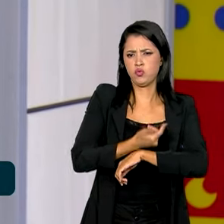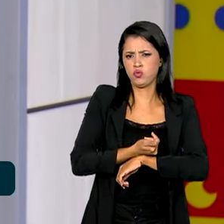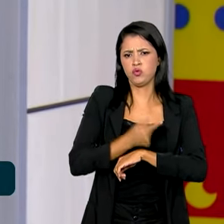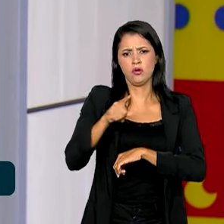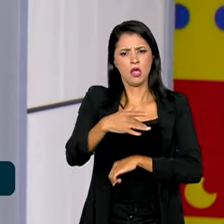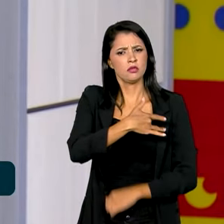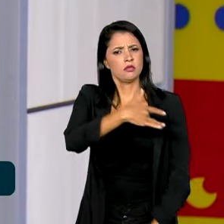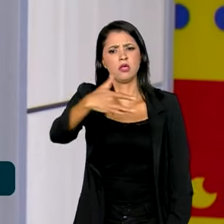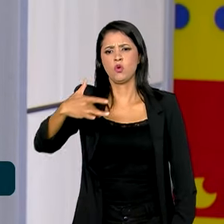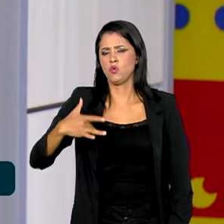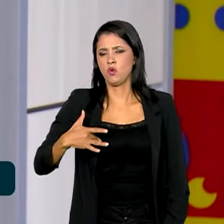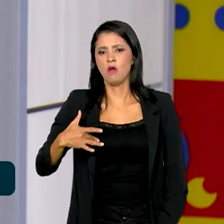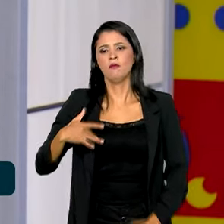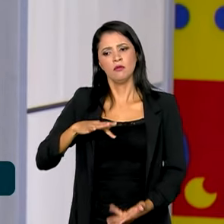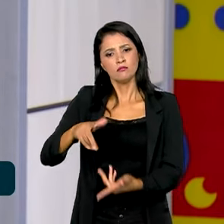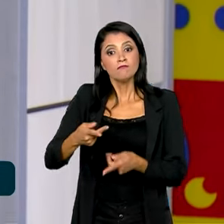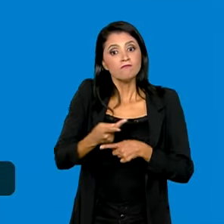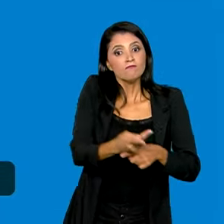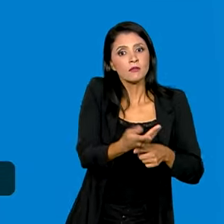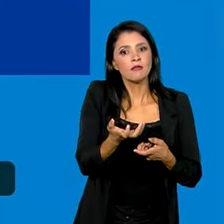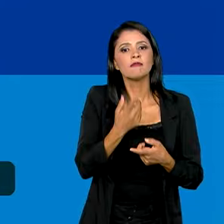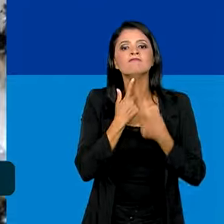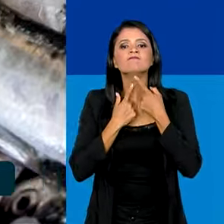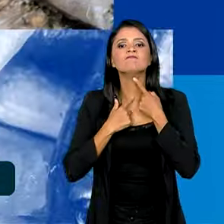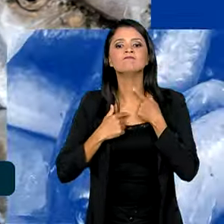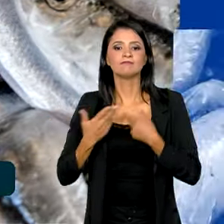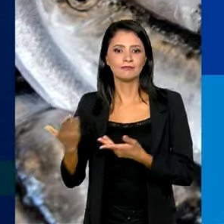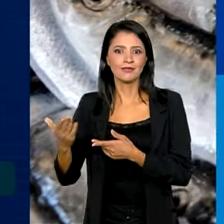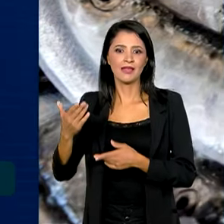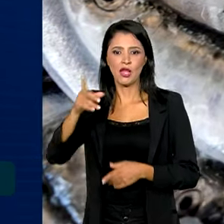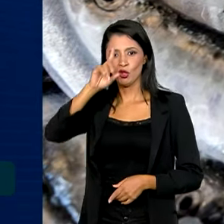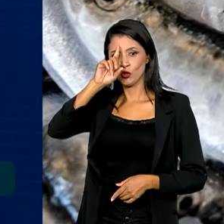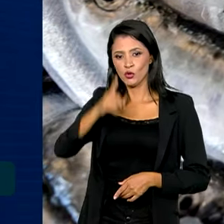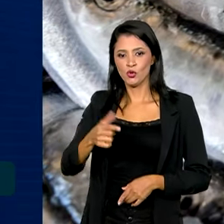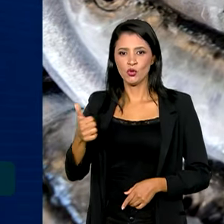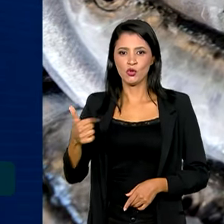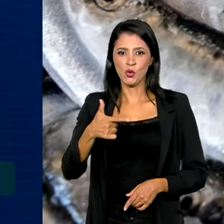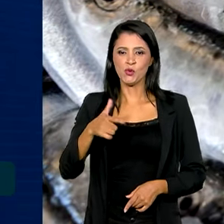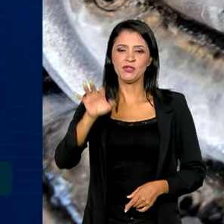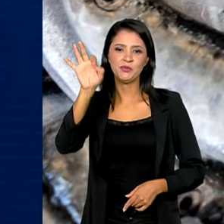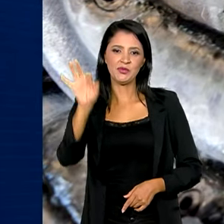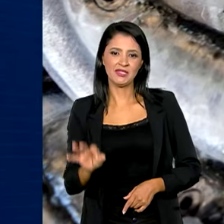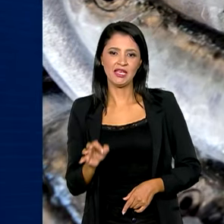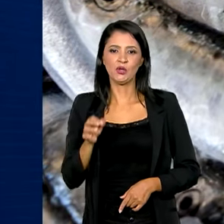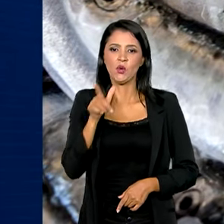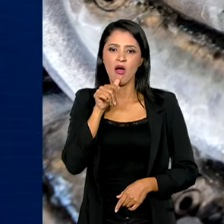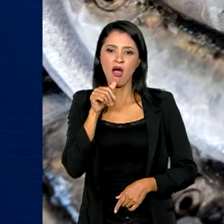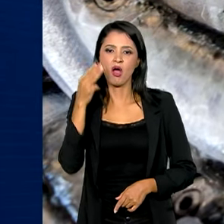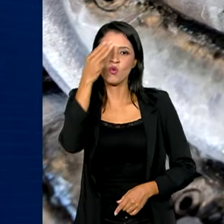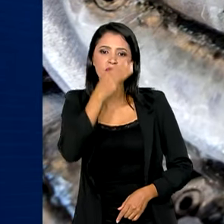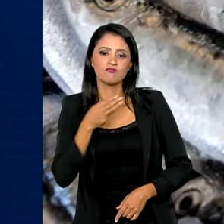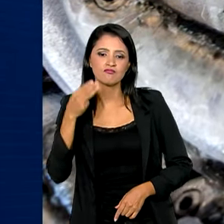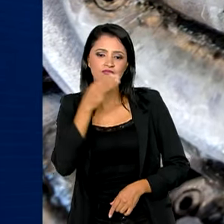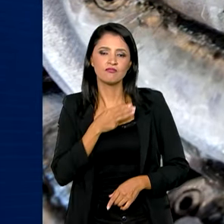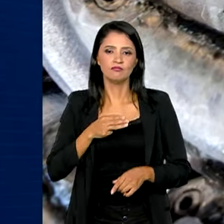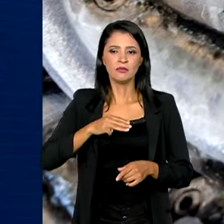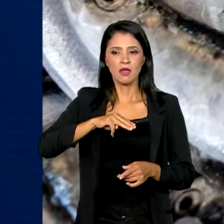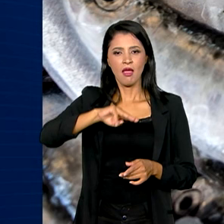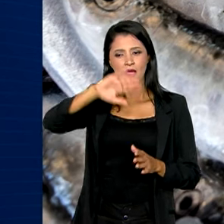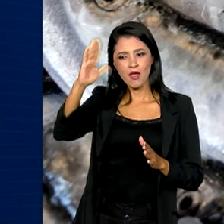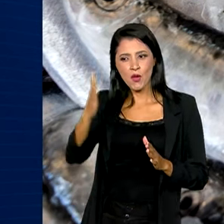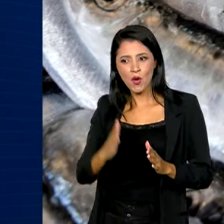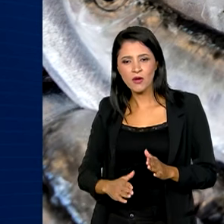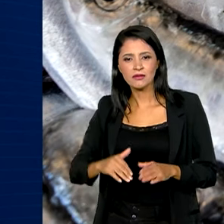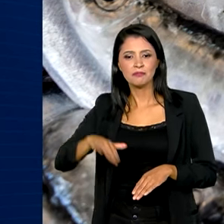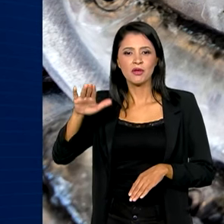saudável que o mundo procura e o mundo deseja. Dono de 12% da água doce do planeta e de uma costa marítima com